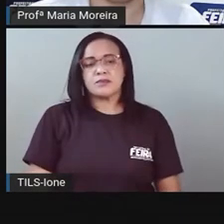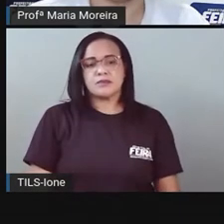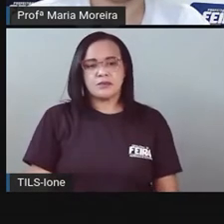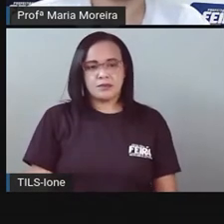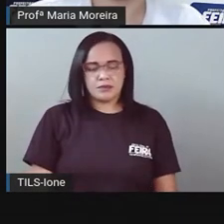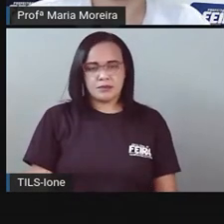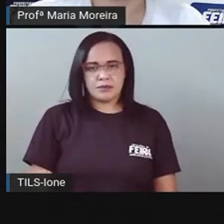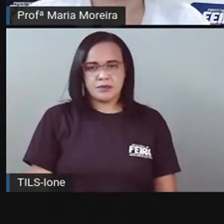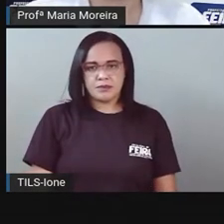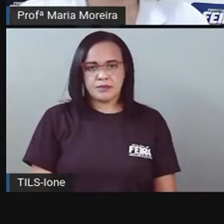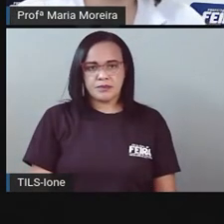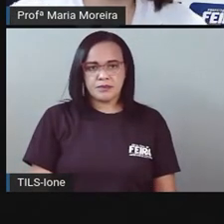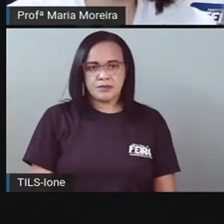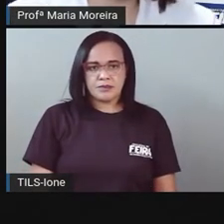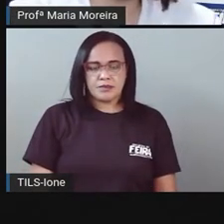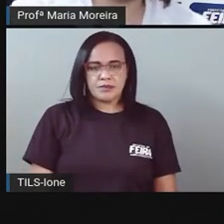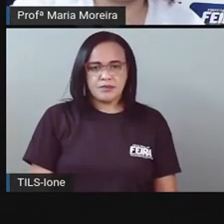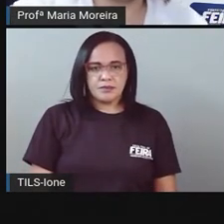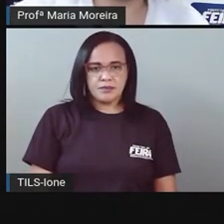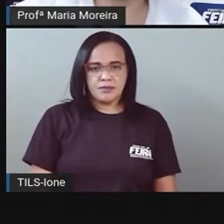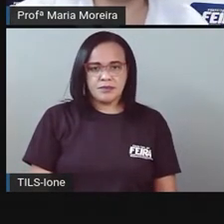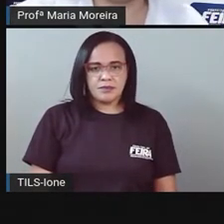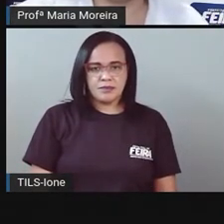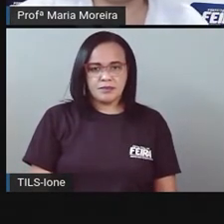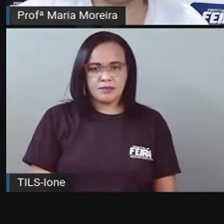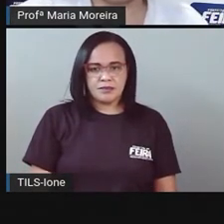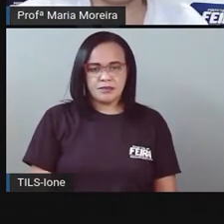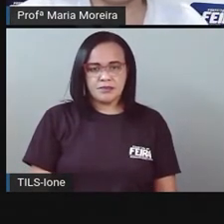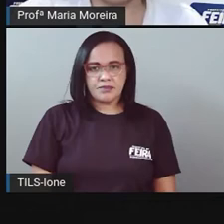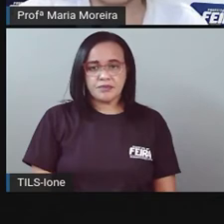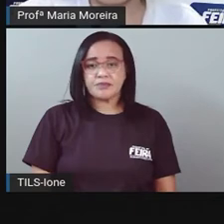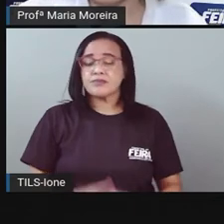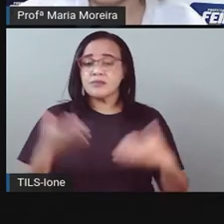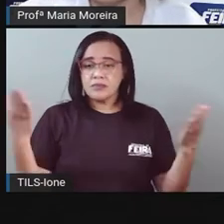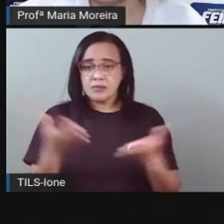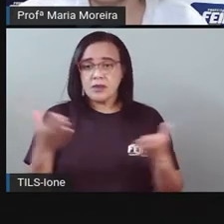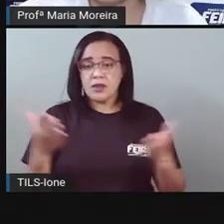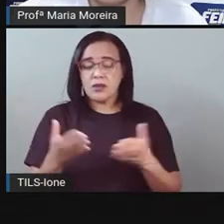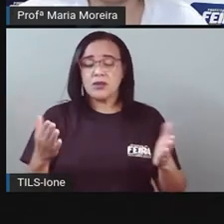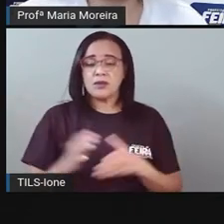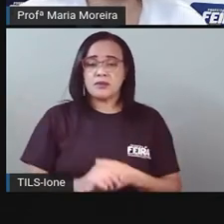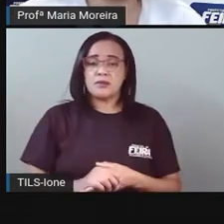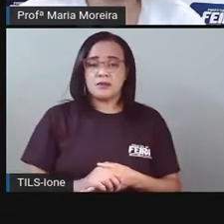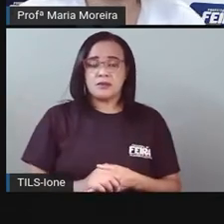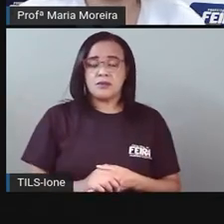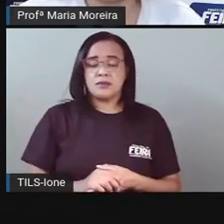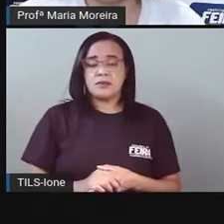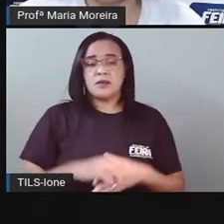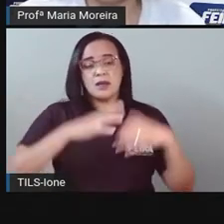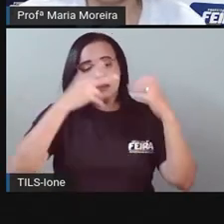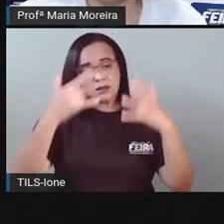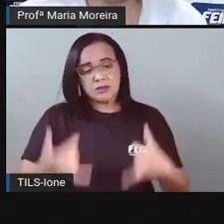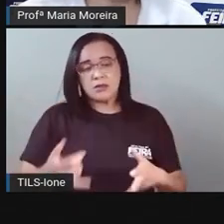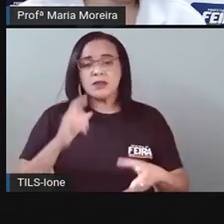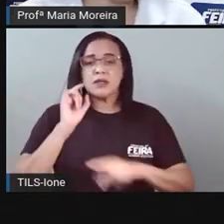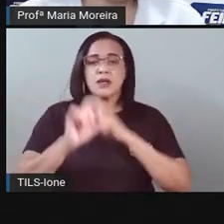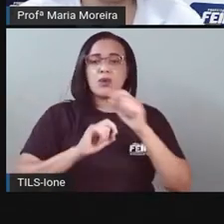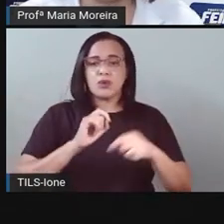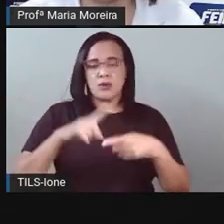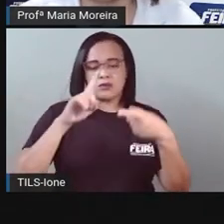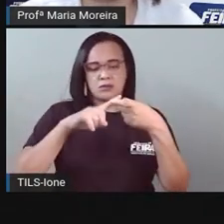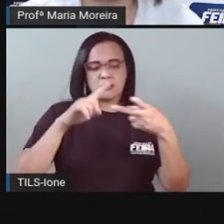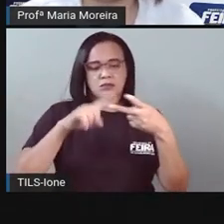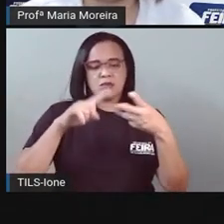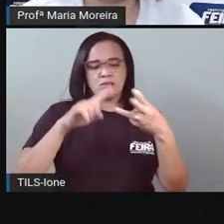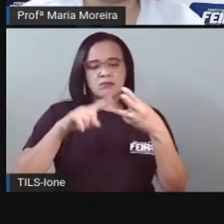o vídeo vai começar a tocar de novo Vamos falar das estações uma a uma Tá? O verão O verão é uma